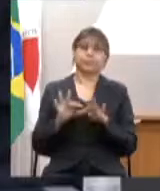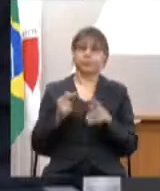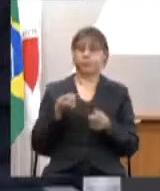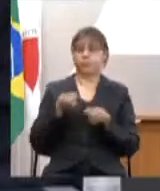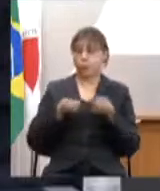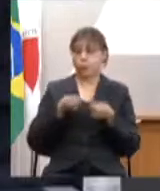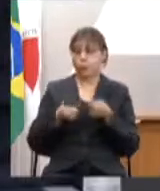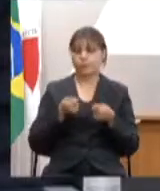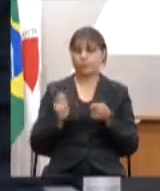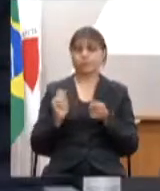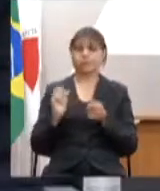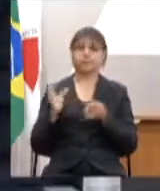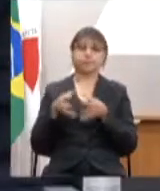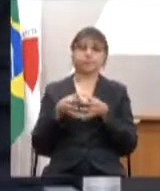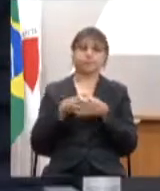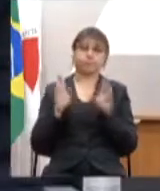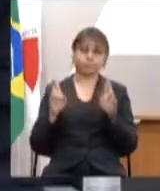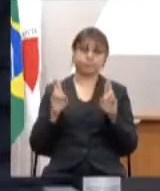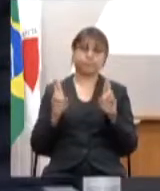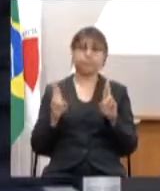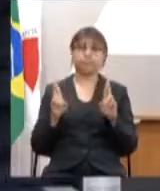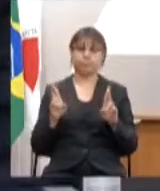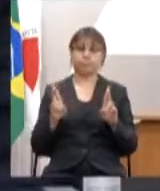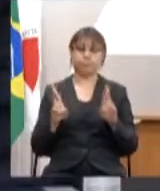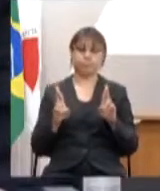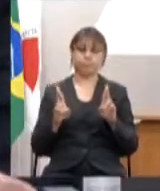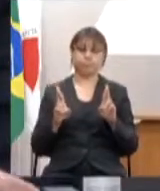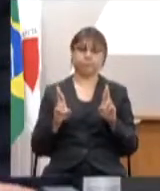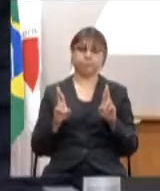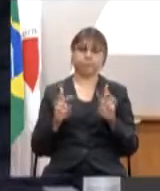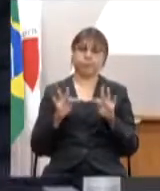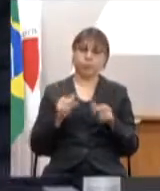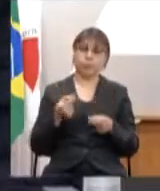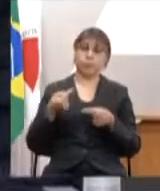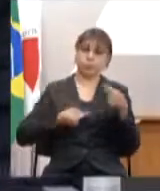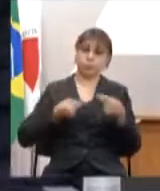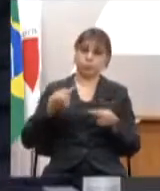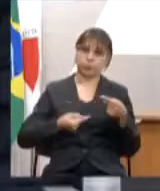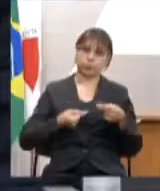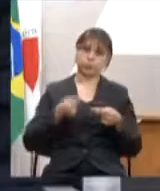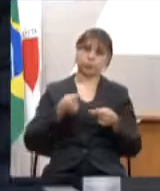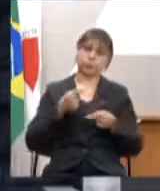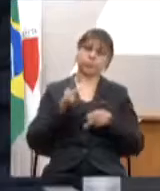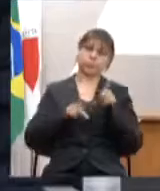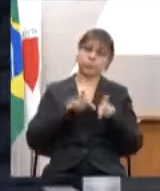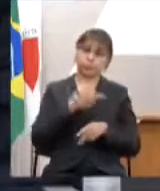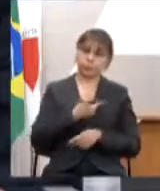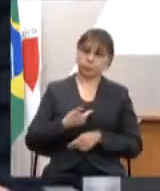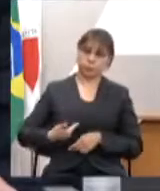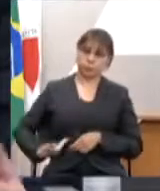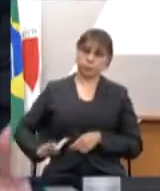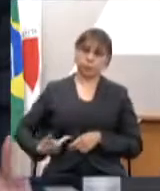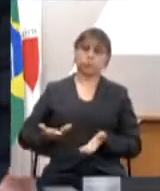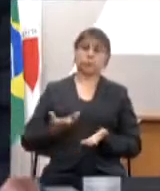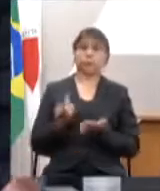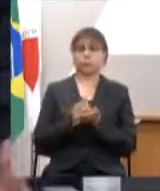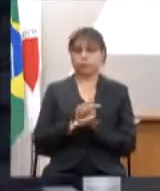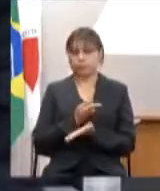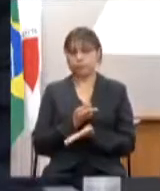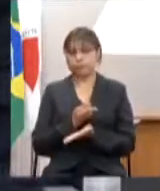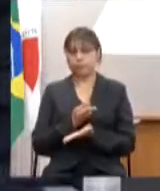para que as políticas públicas feitas para compensar